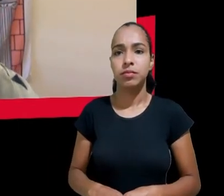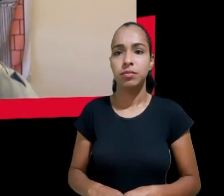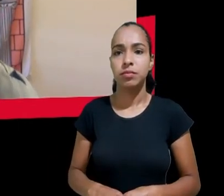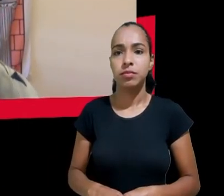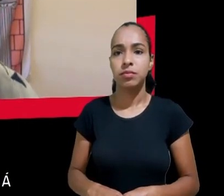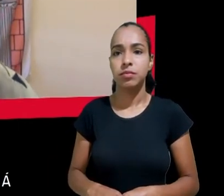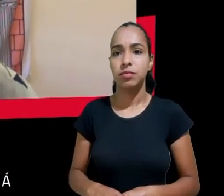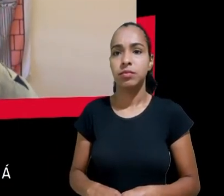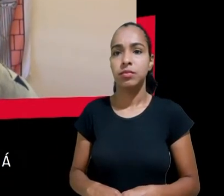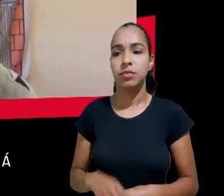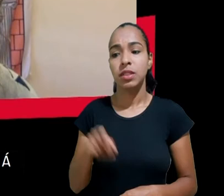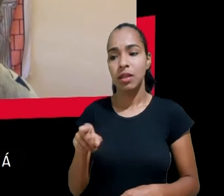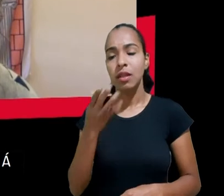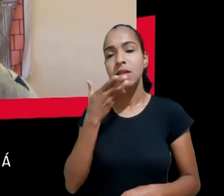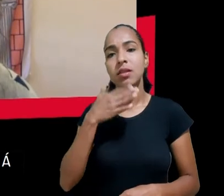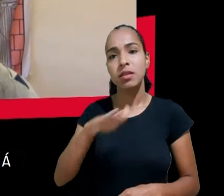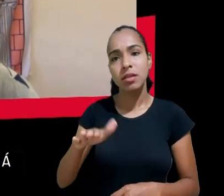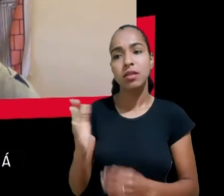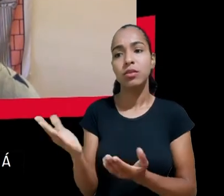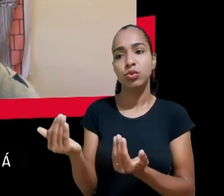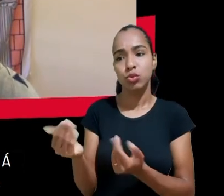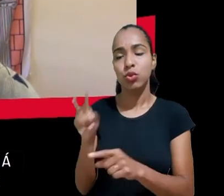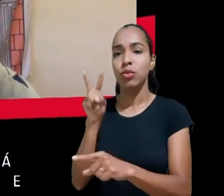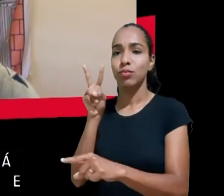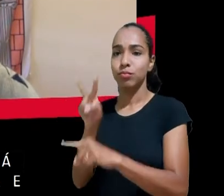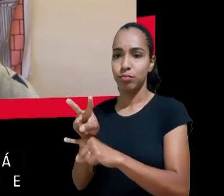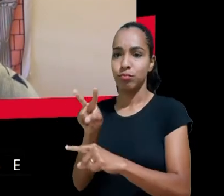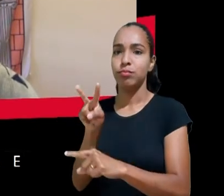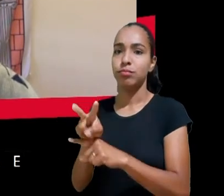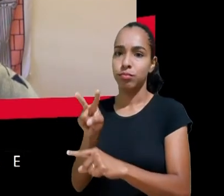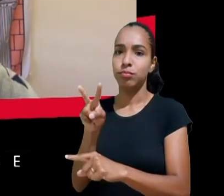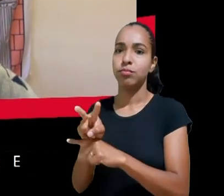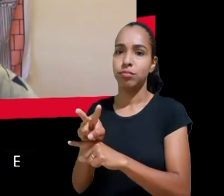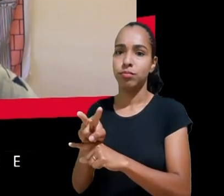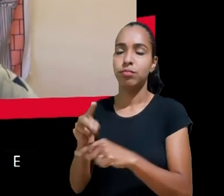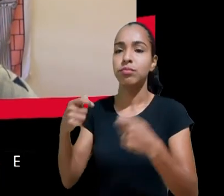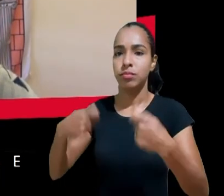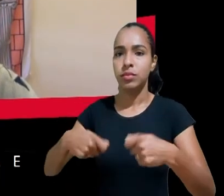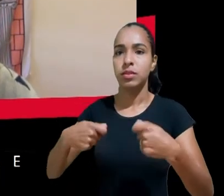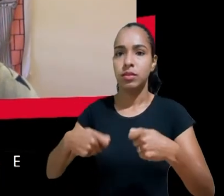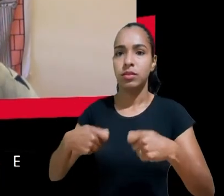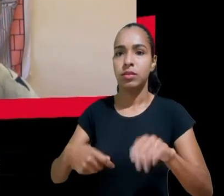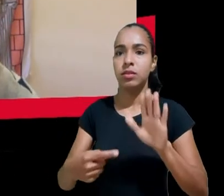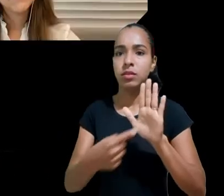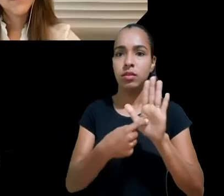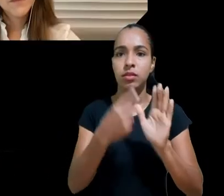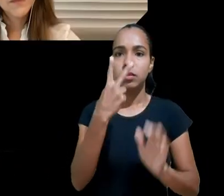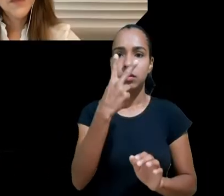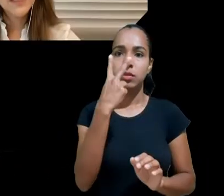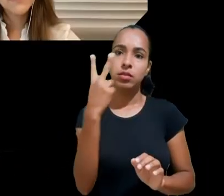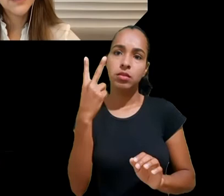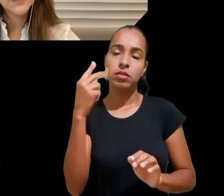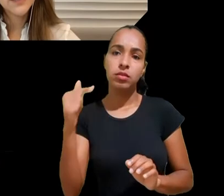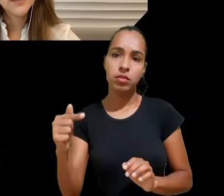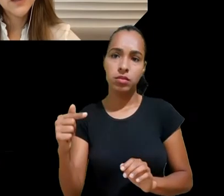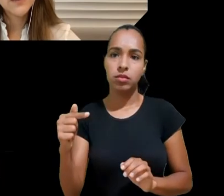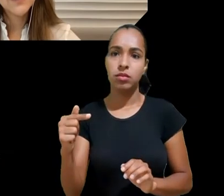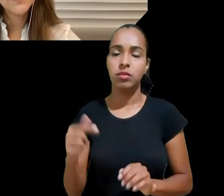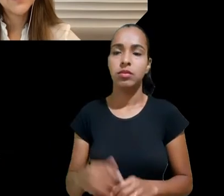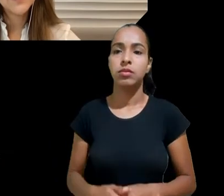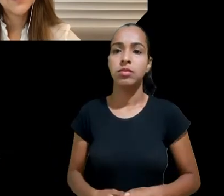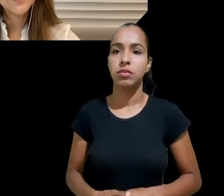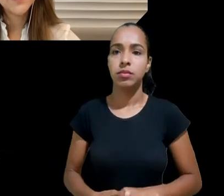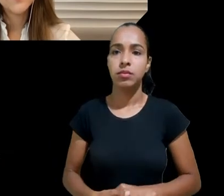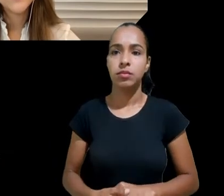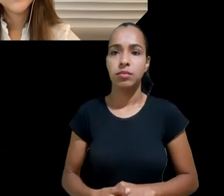adolescente e da prioridade absoluta trazida no artigo 227 da Constituição Federal. Bom, Ana, acho que a gente já chegou ao